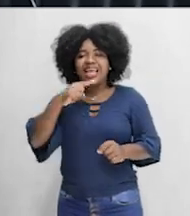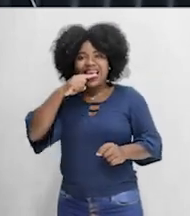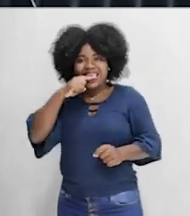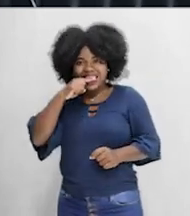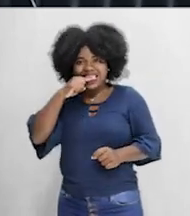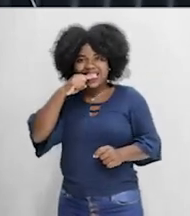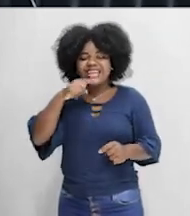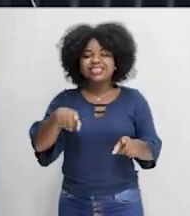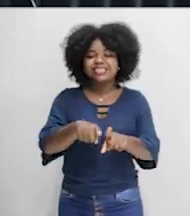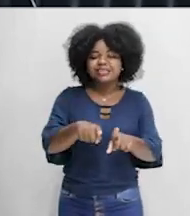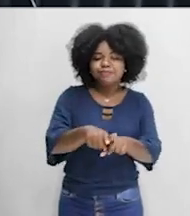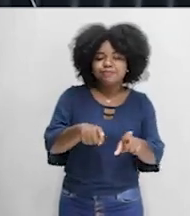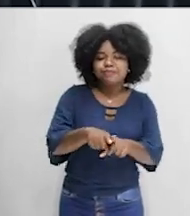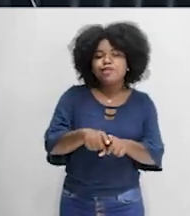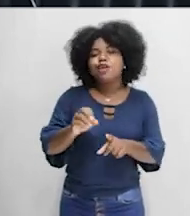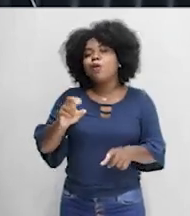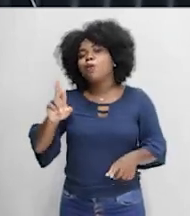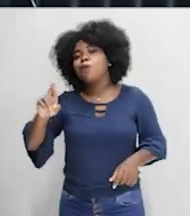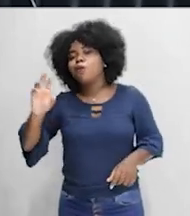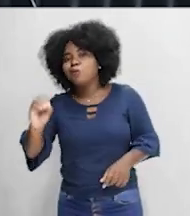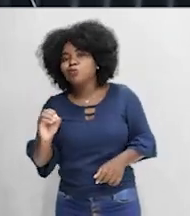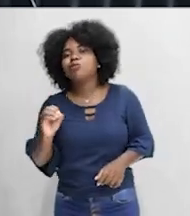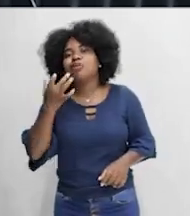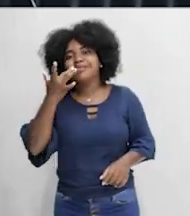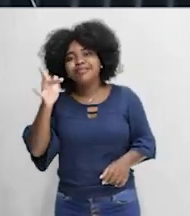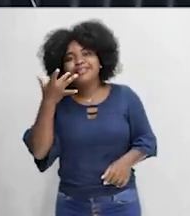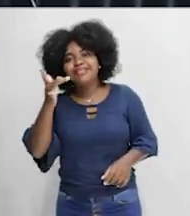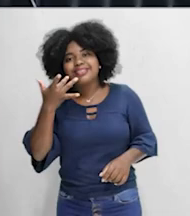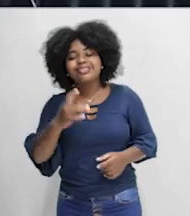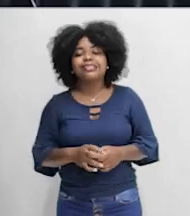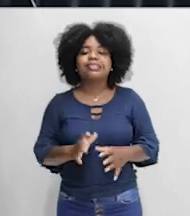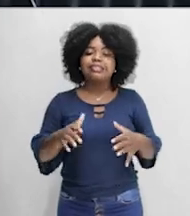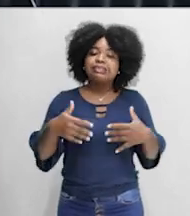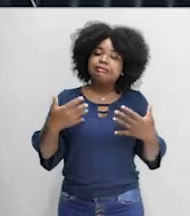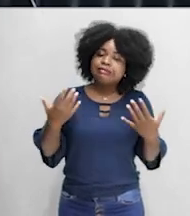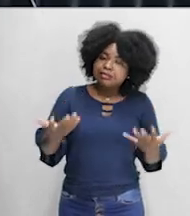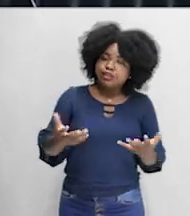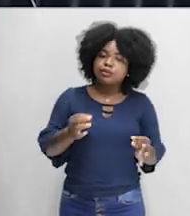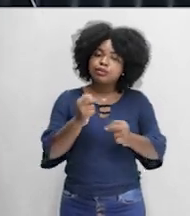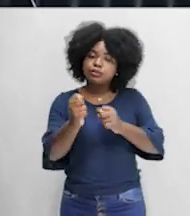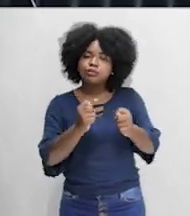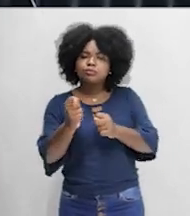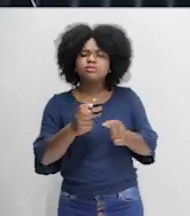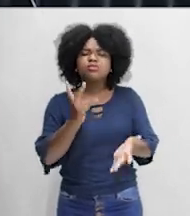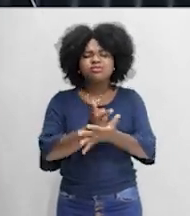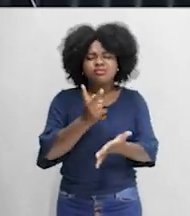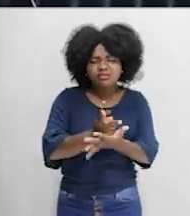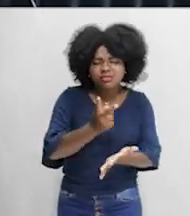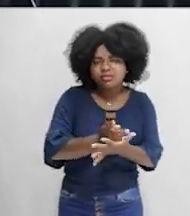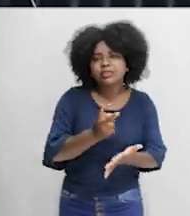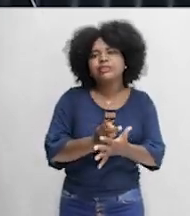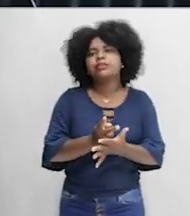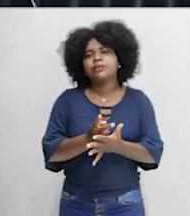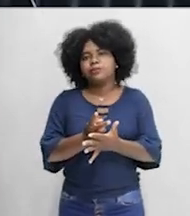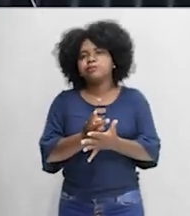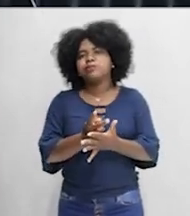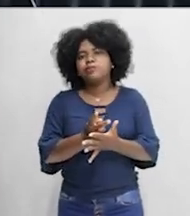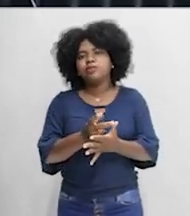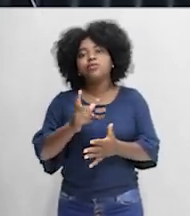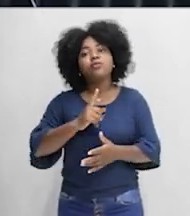Ou seja, o extrativismo aí sempre foi algo muito presente no nosso país, tá certo? Mas uma coisa muito importante,